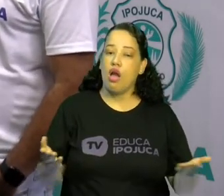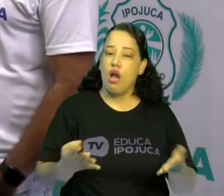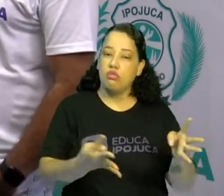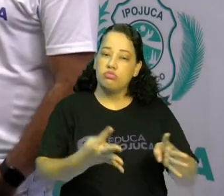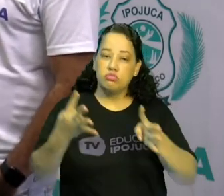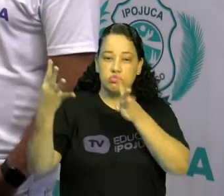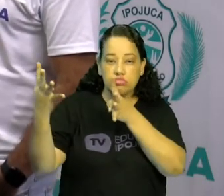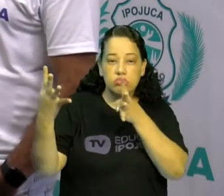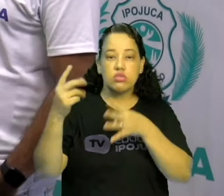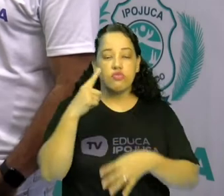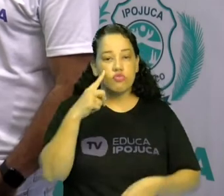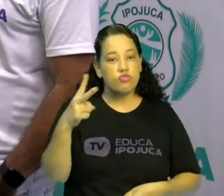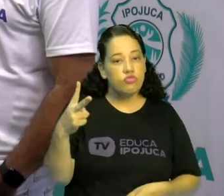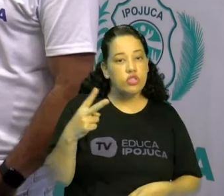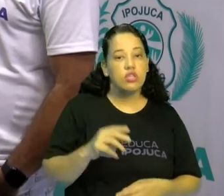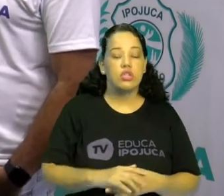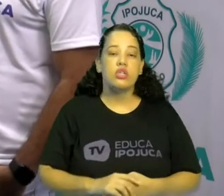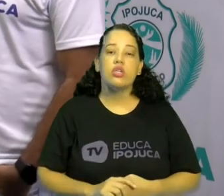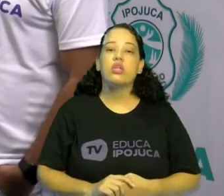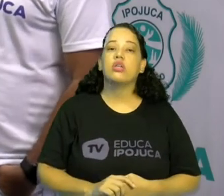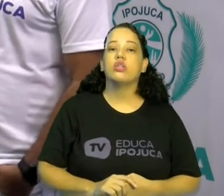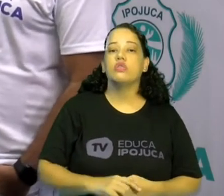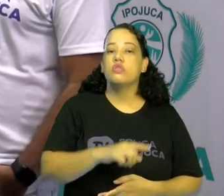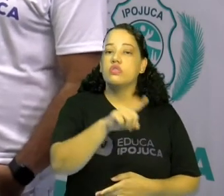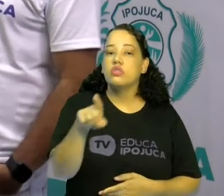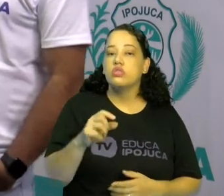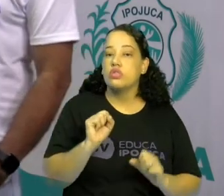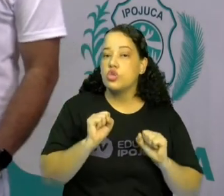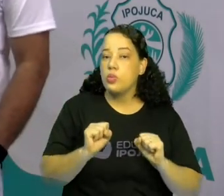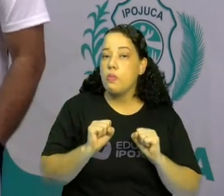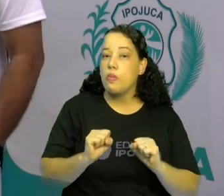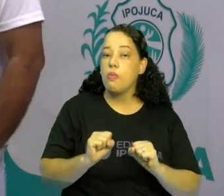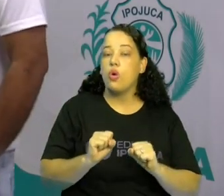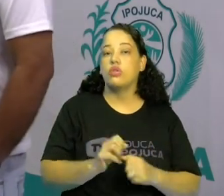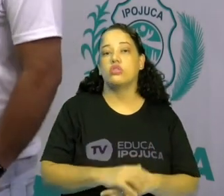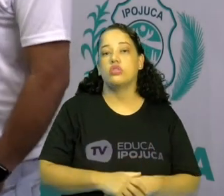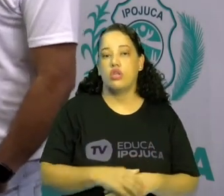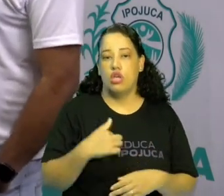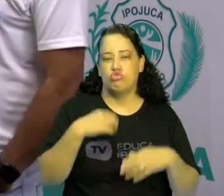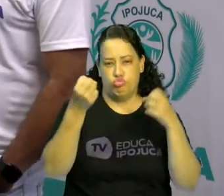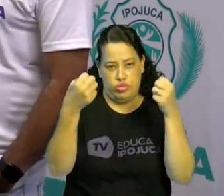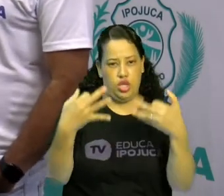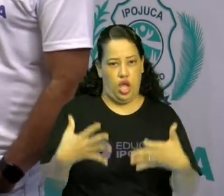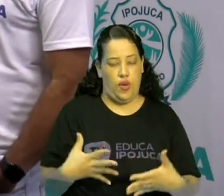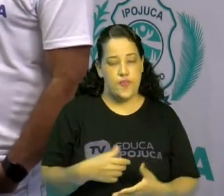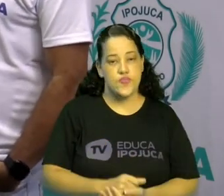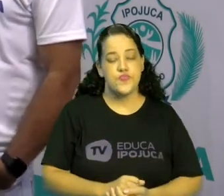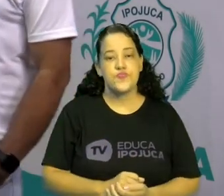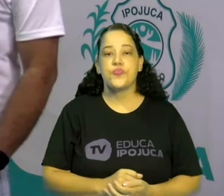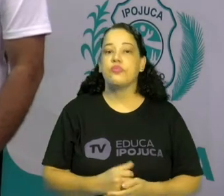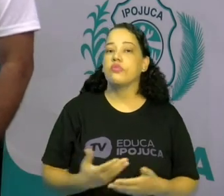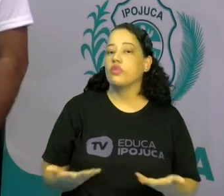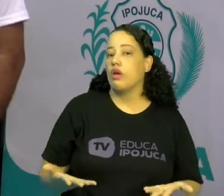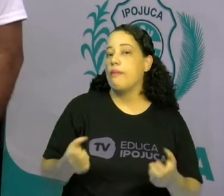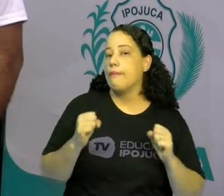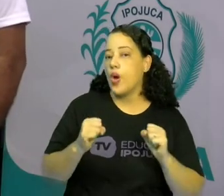atenção. Vocês podem... Isso aqui é o que eu falei para vocês quase agora, certo? Vocês podem